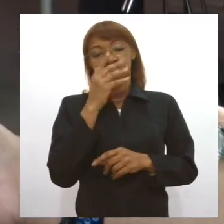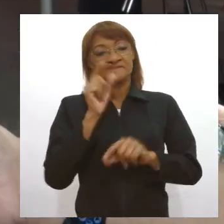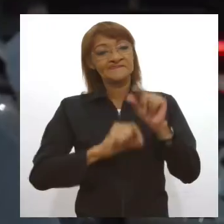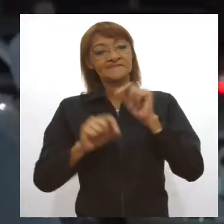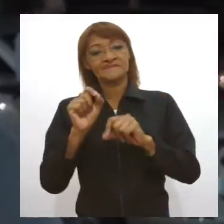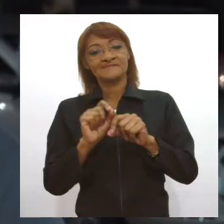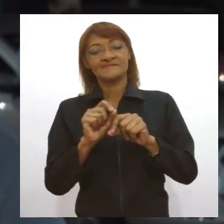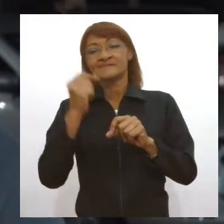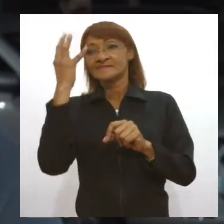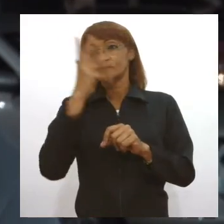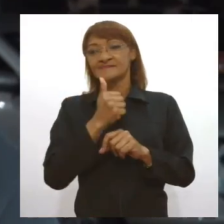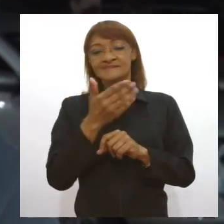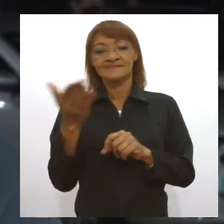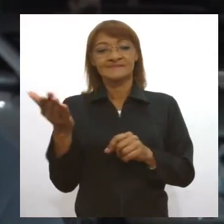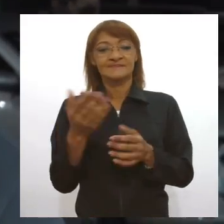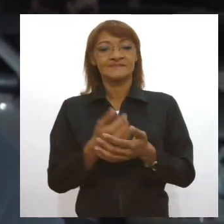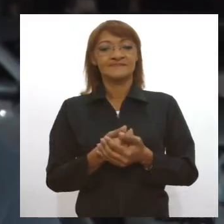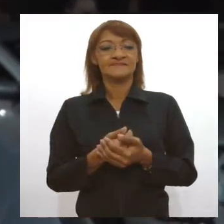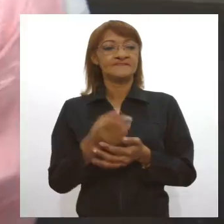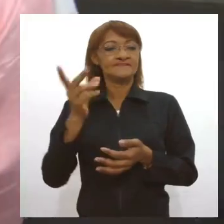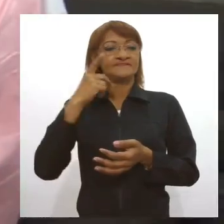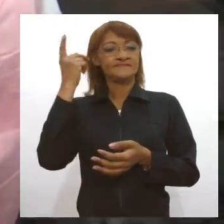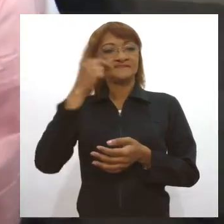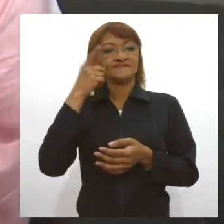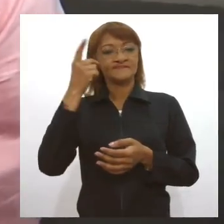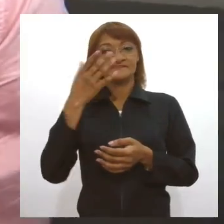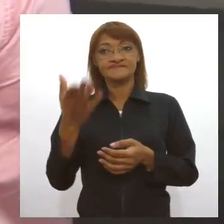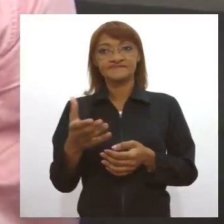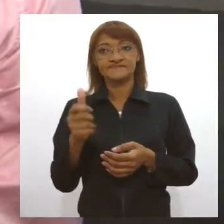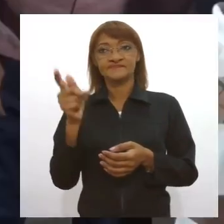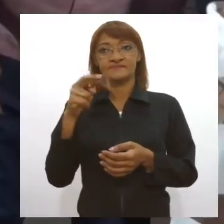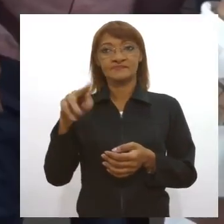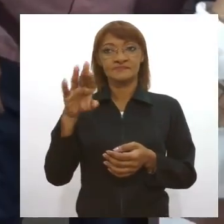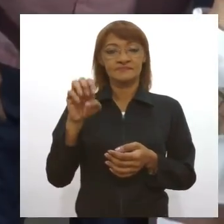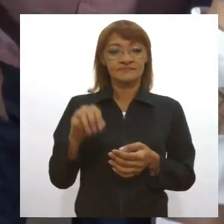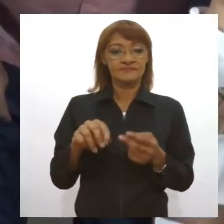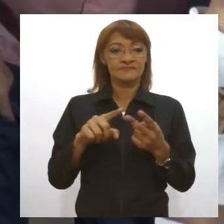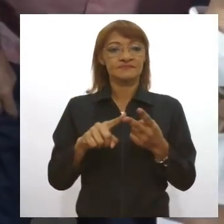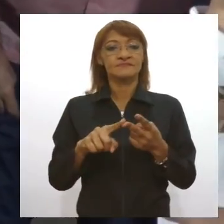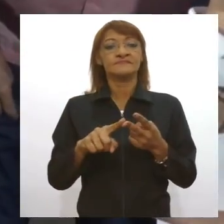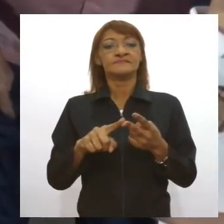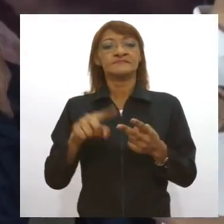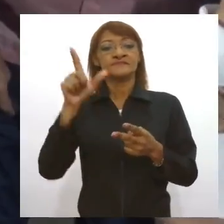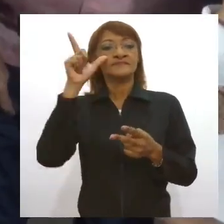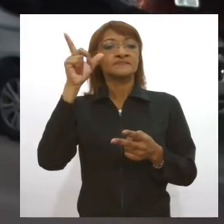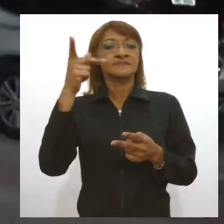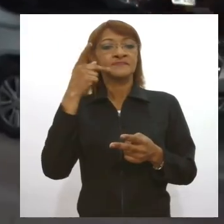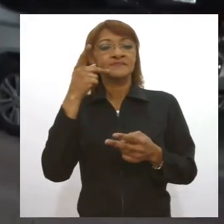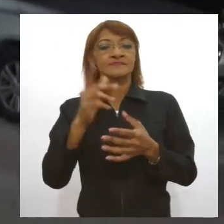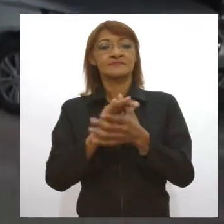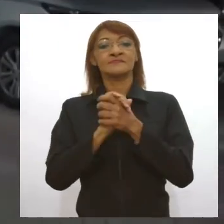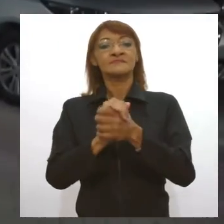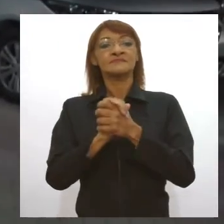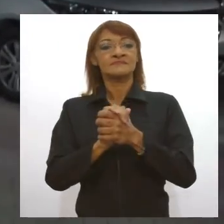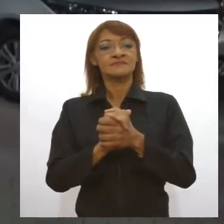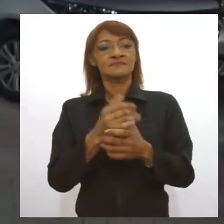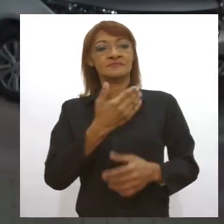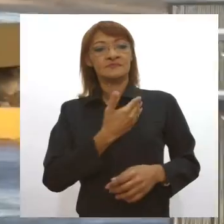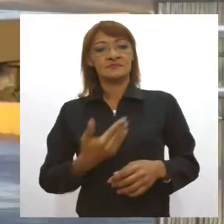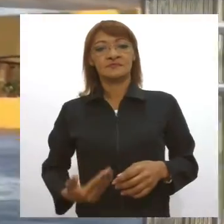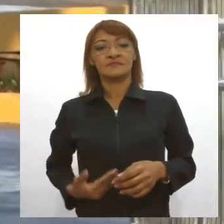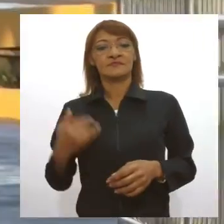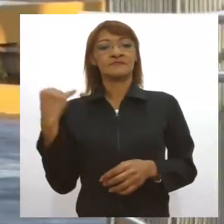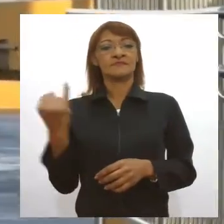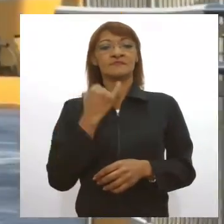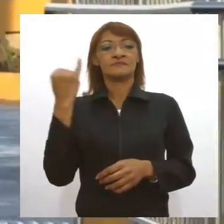está muito bonito. Os deputados Garibaldi Mendonça e Luciano Pimentel parabenizaram o governo e falaram da importância